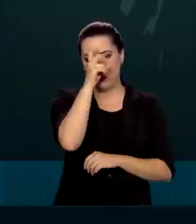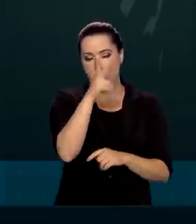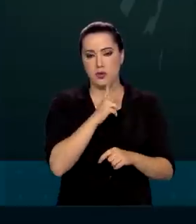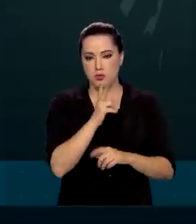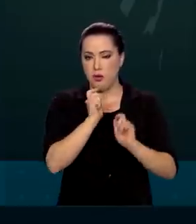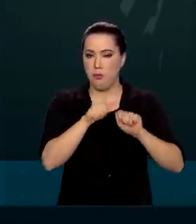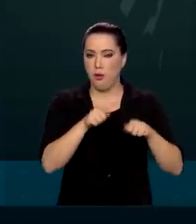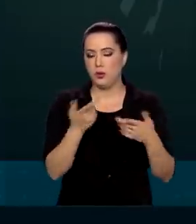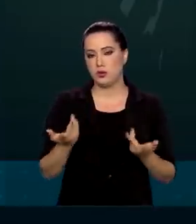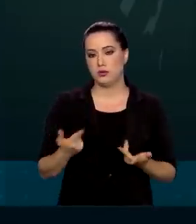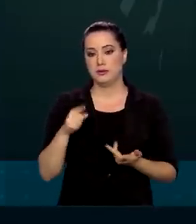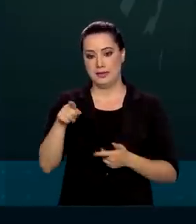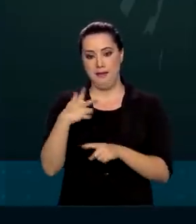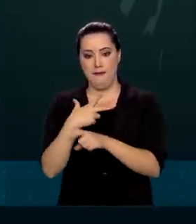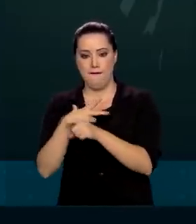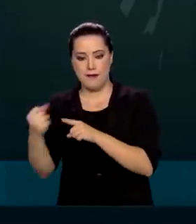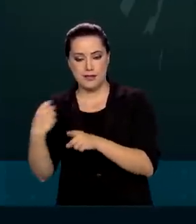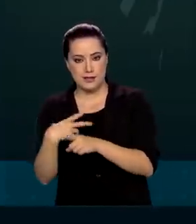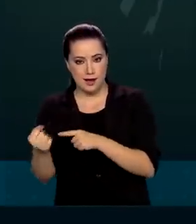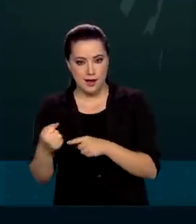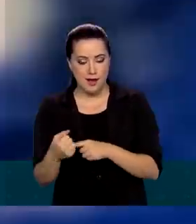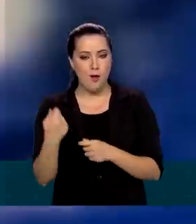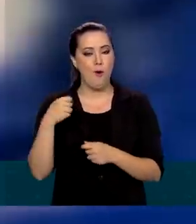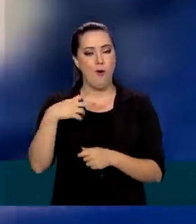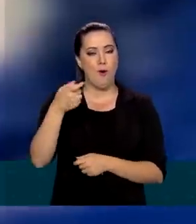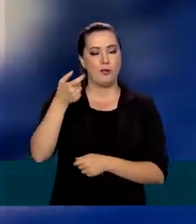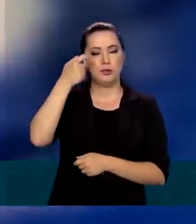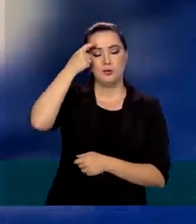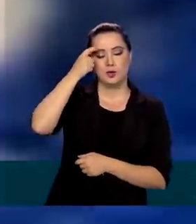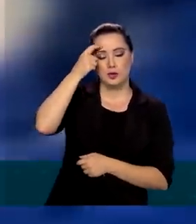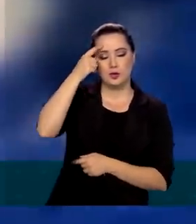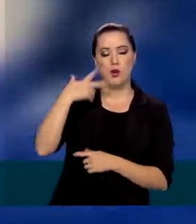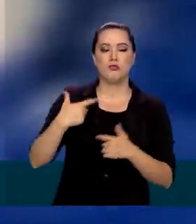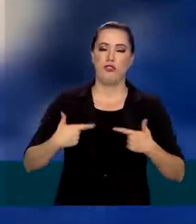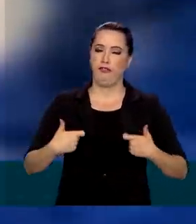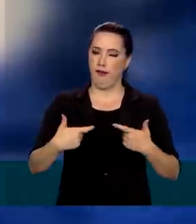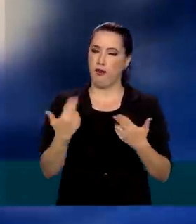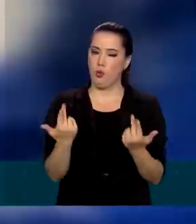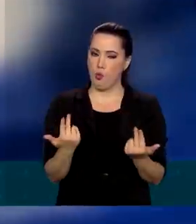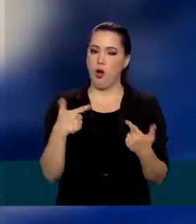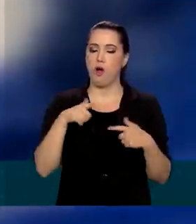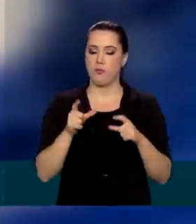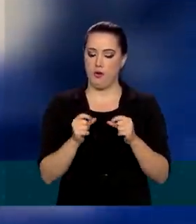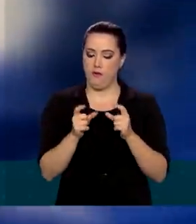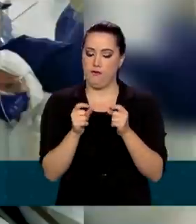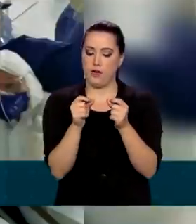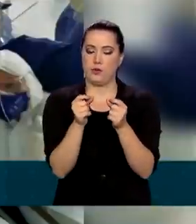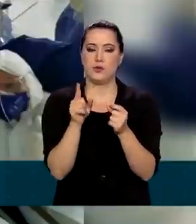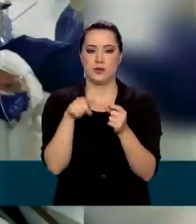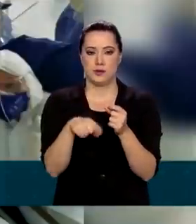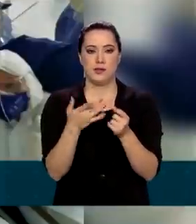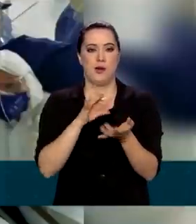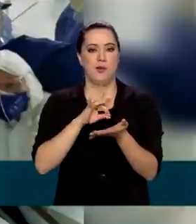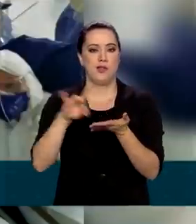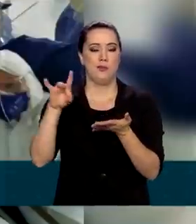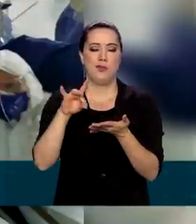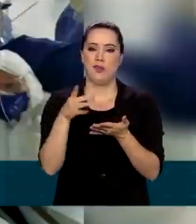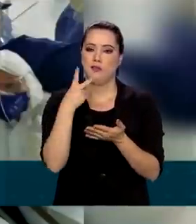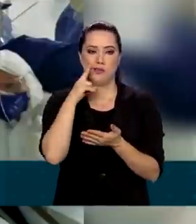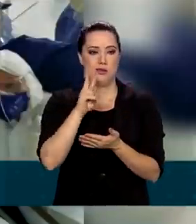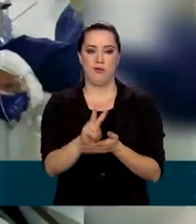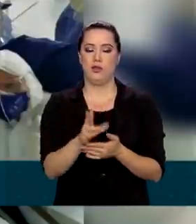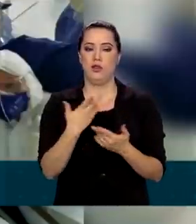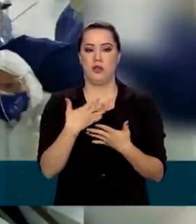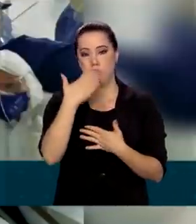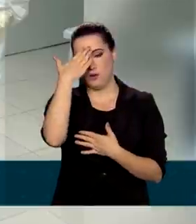fica a comemoração para guardar na memória as vitórias de uma guerra contra o vírus, um inimigo invisível e o agradecimento para quem